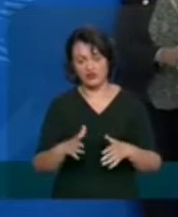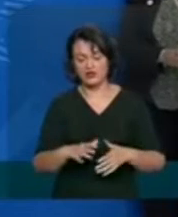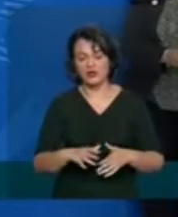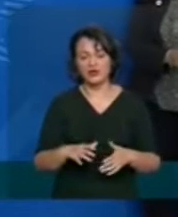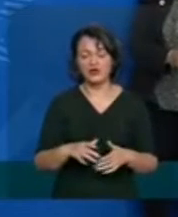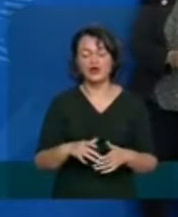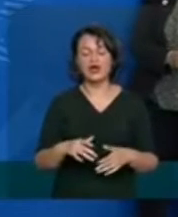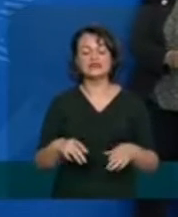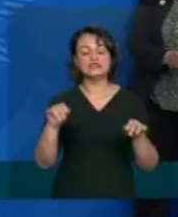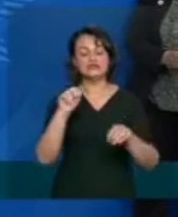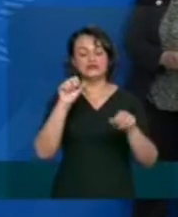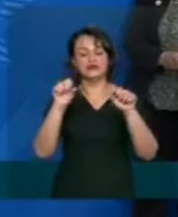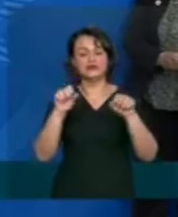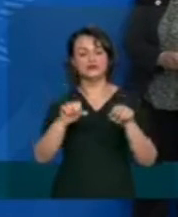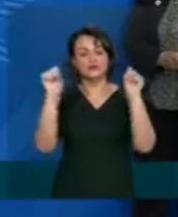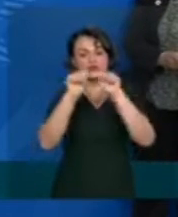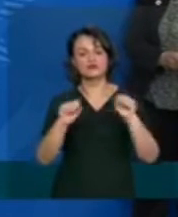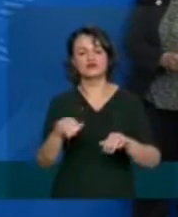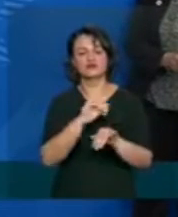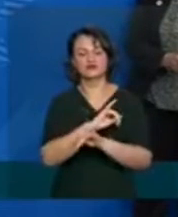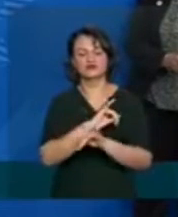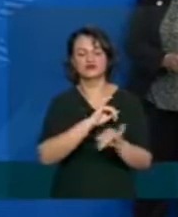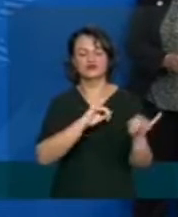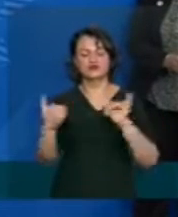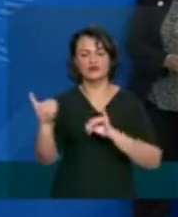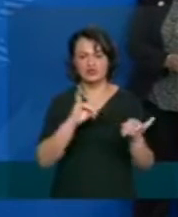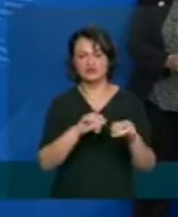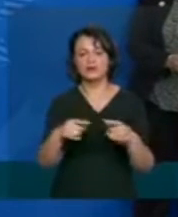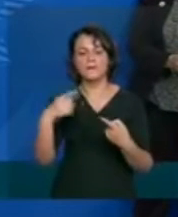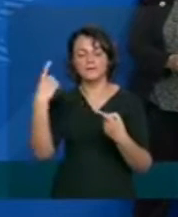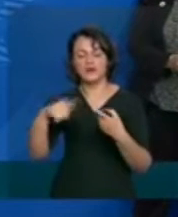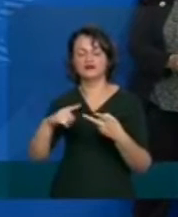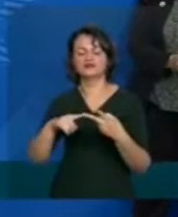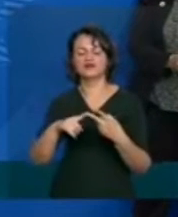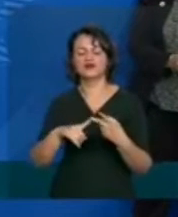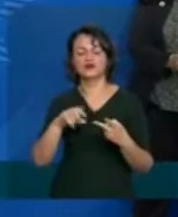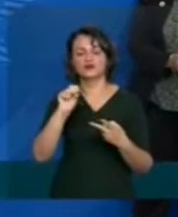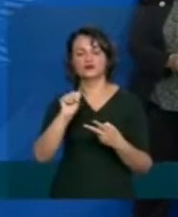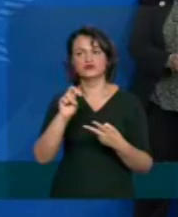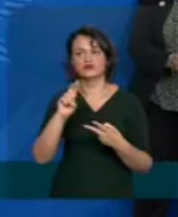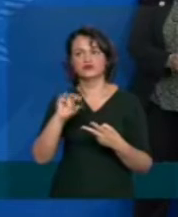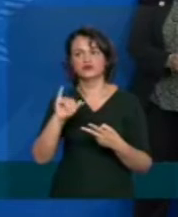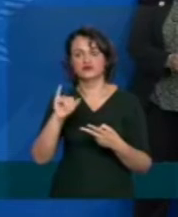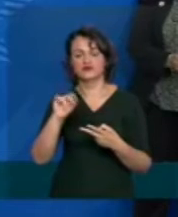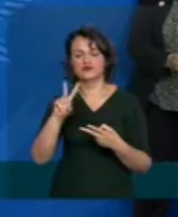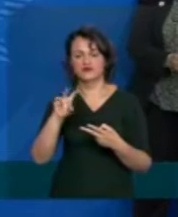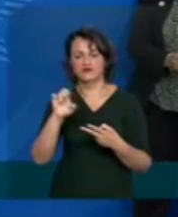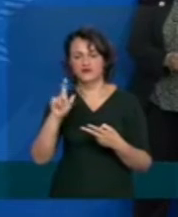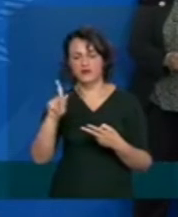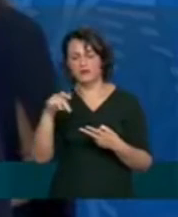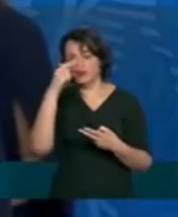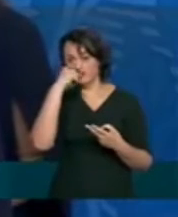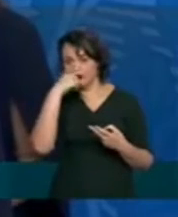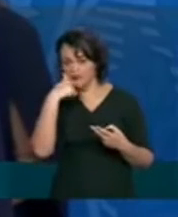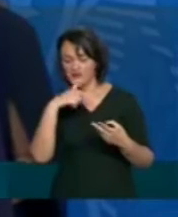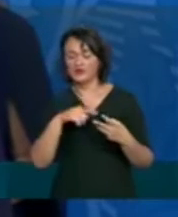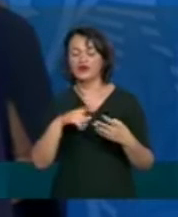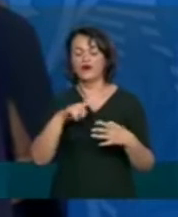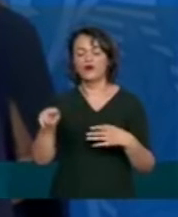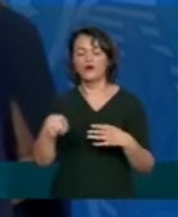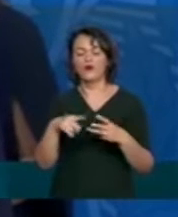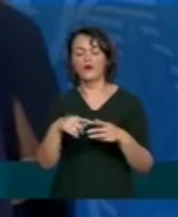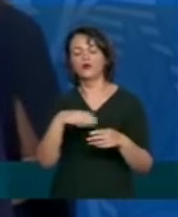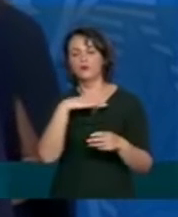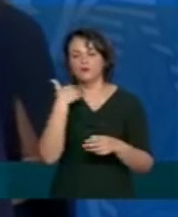além do sistema de informação de mortalidade nós temos o Civep e Gripe que tem os óbitos confirmados por Covid